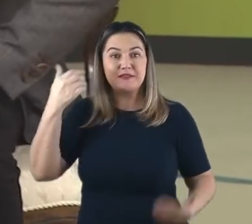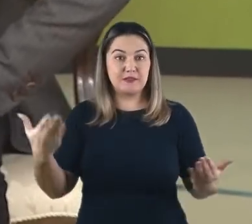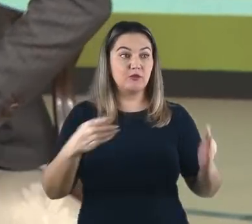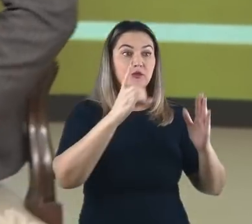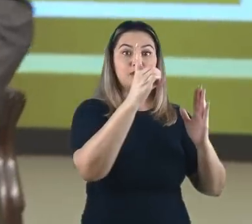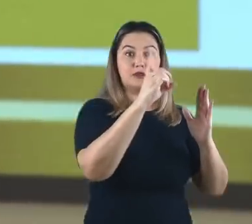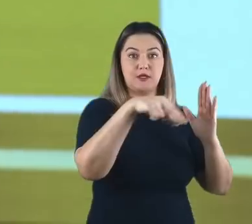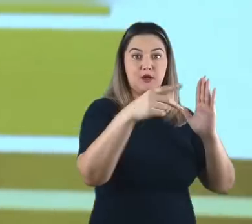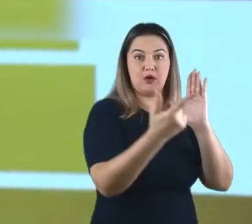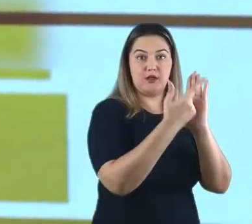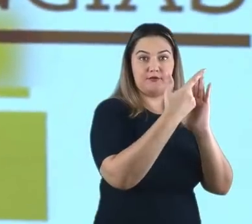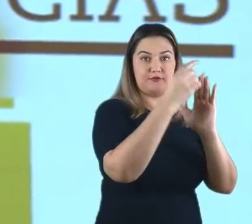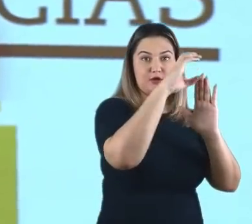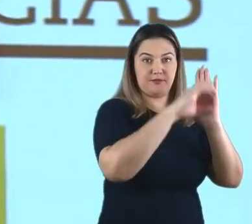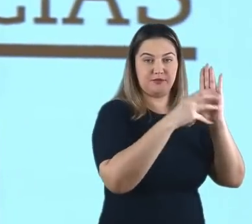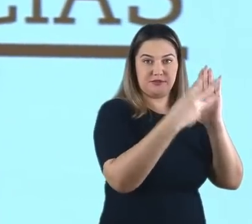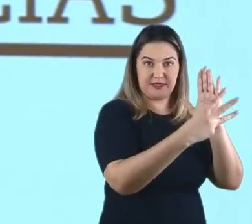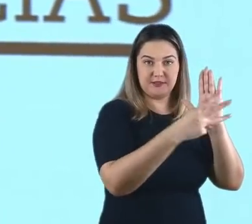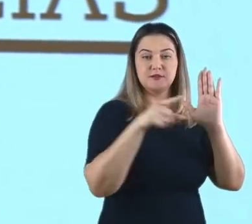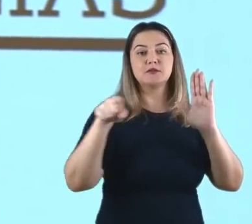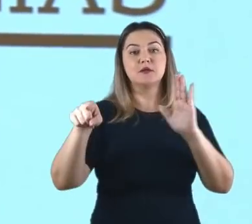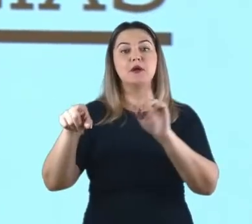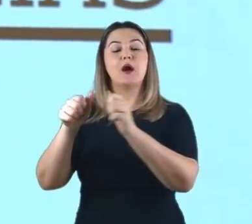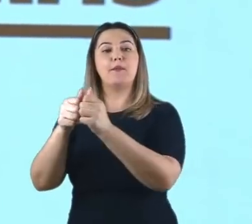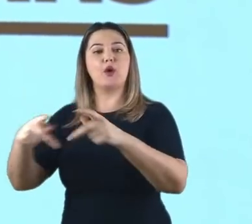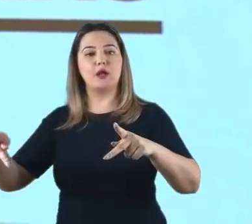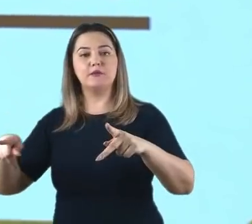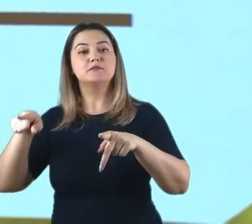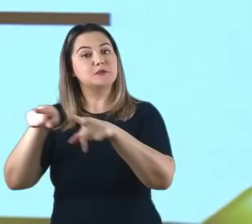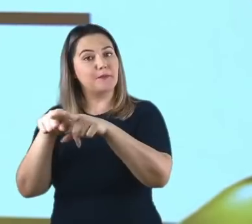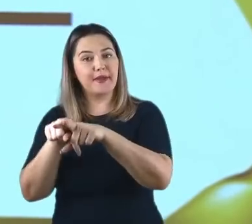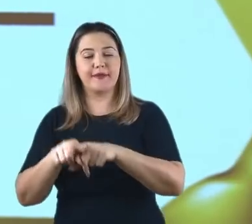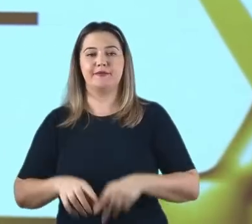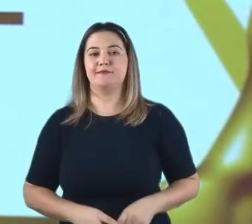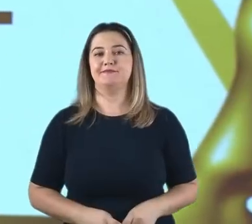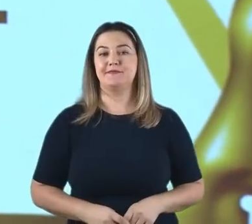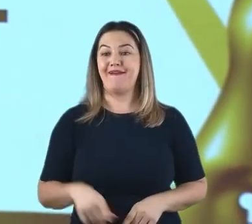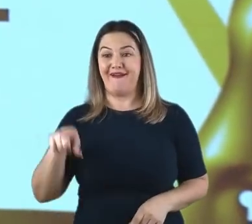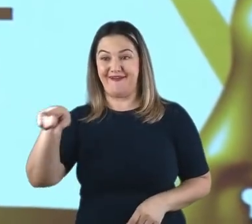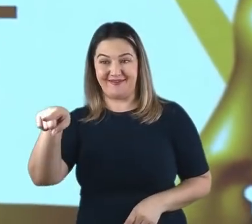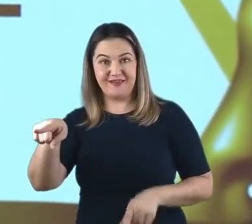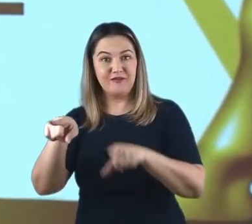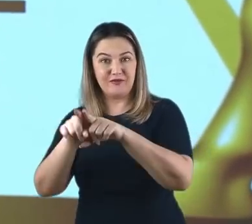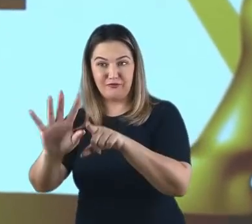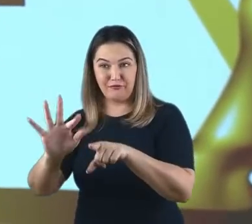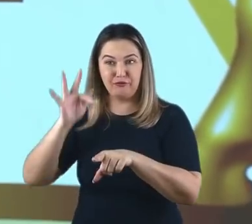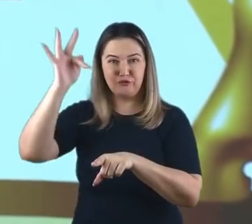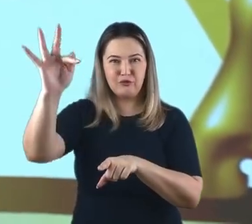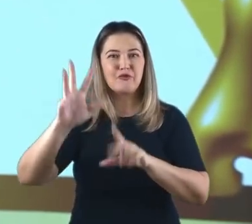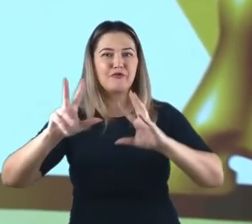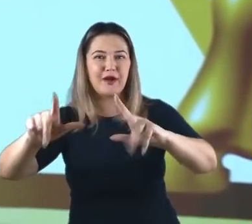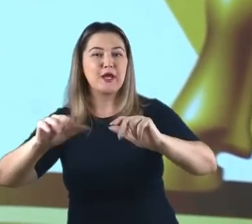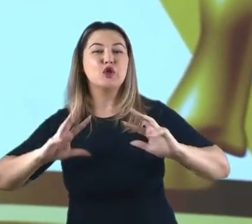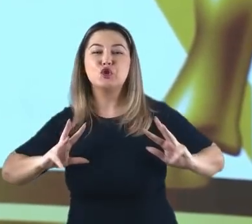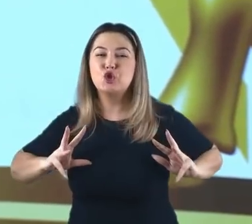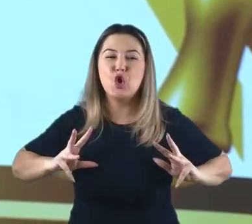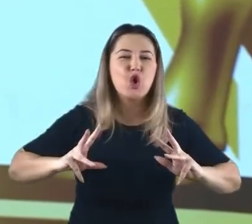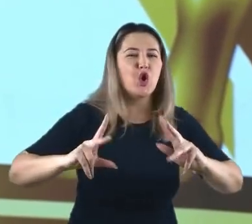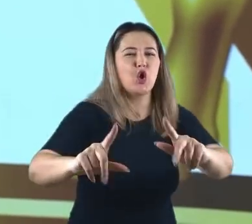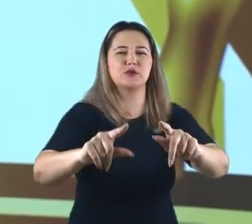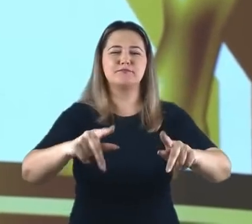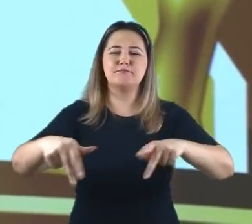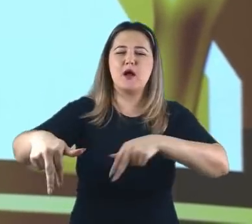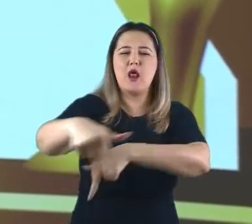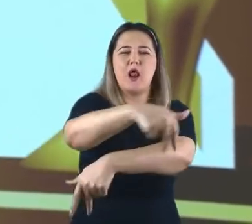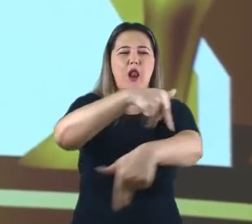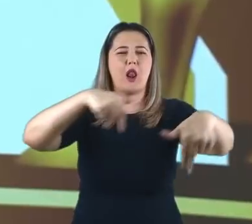13 referem-se a comandos para que pessoas de várias nações, línguas, posições sociais diferentes venham para adorar